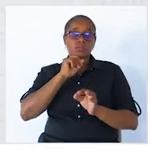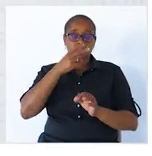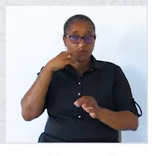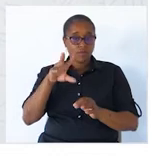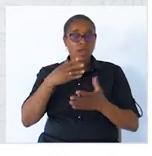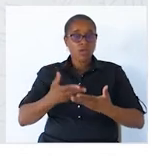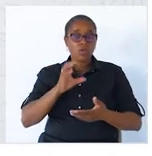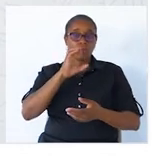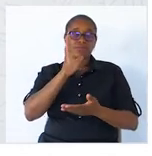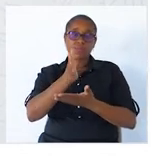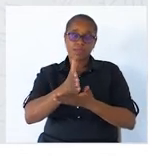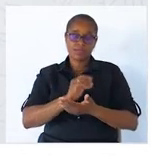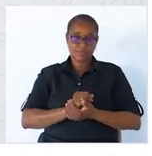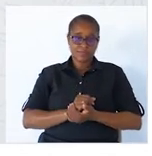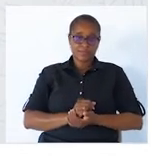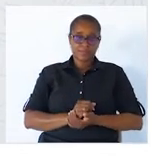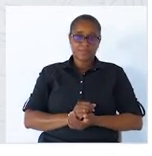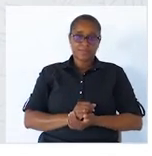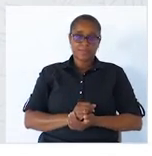complemento direto.